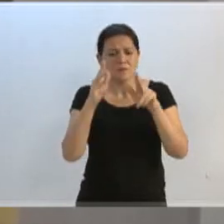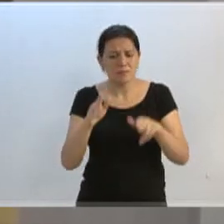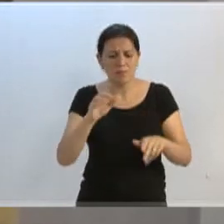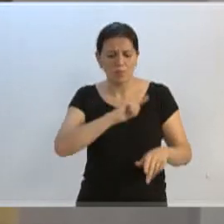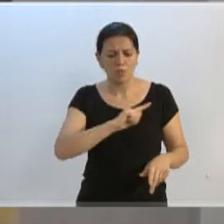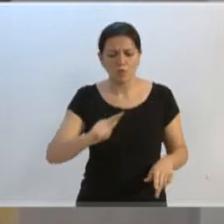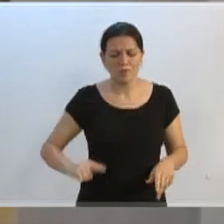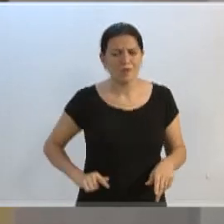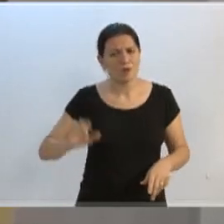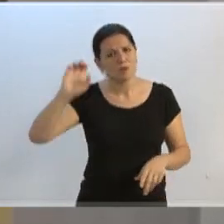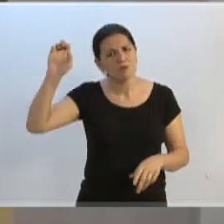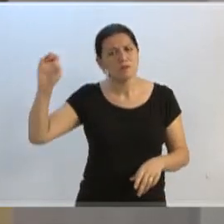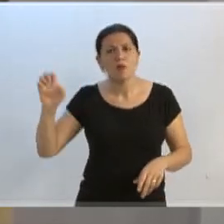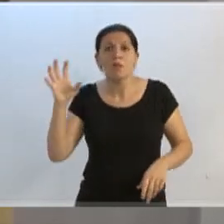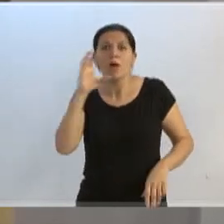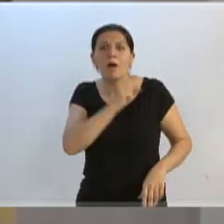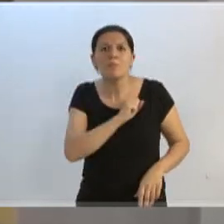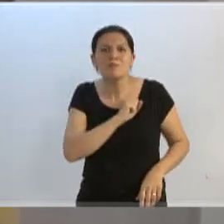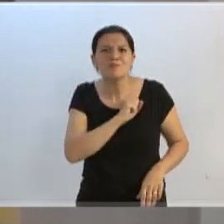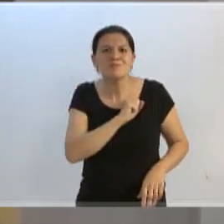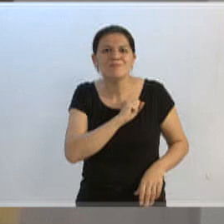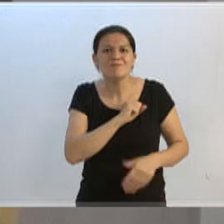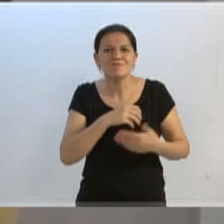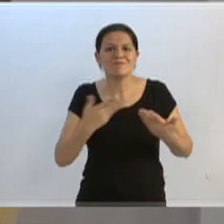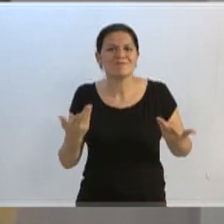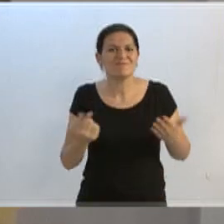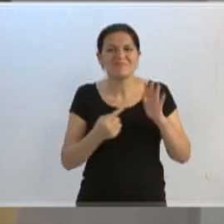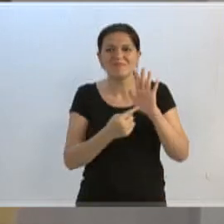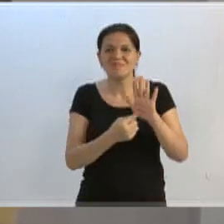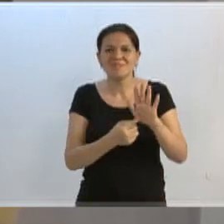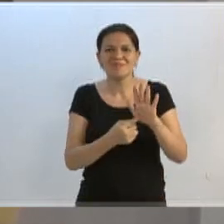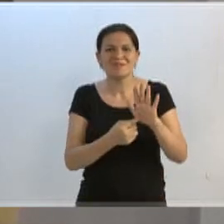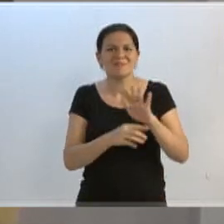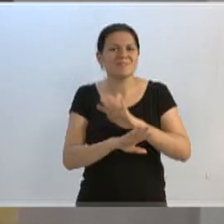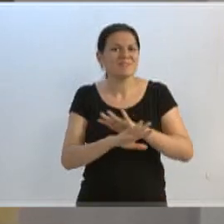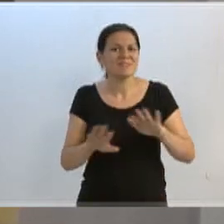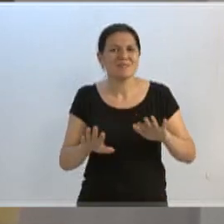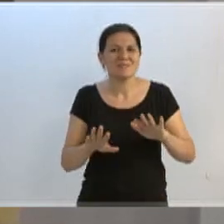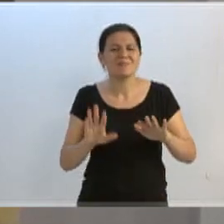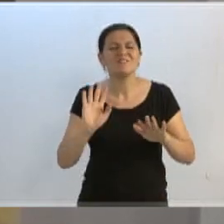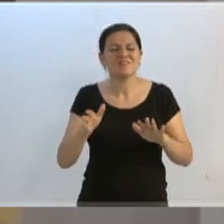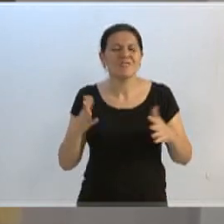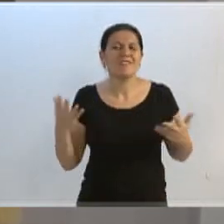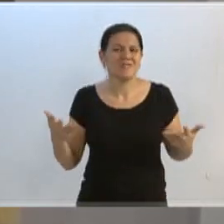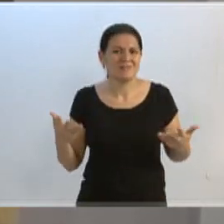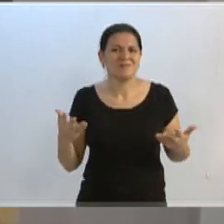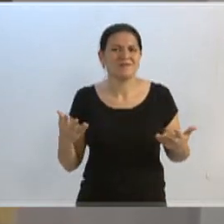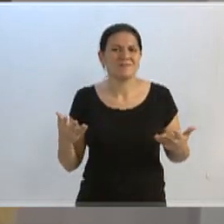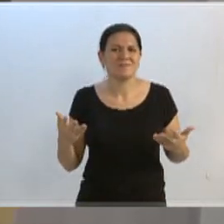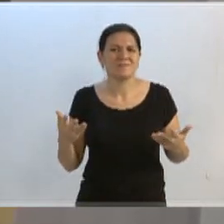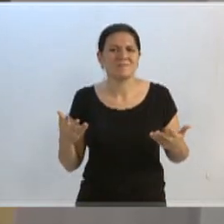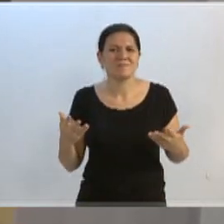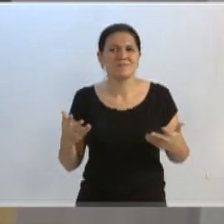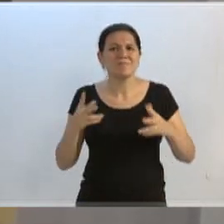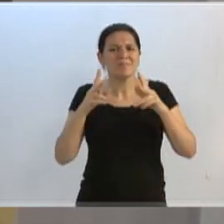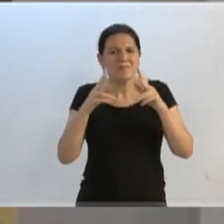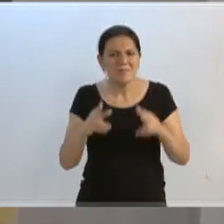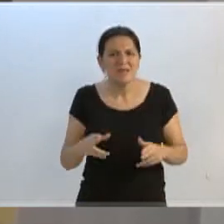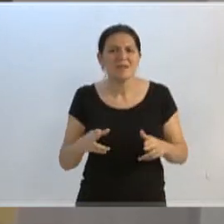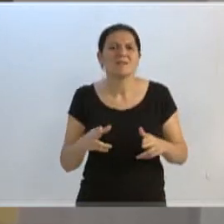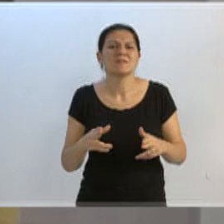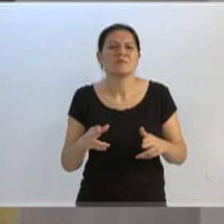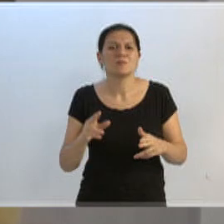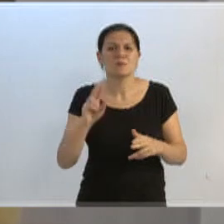vamos ter realmente uma rapidez. E ali foi mostrado, parece que agora foi resolvido, agora, isso tem que parabenizar, mesmo com o fechamento